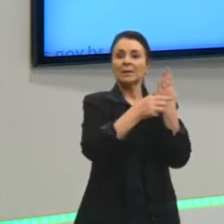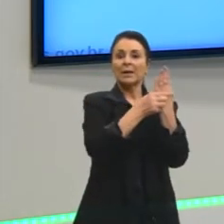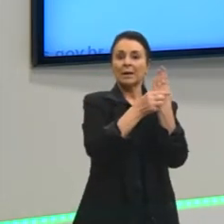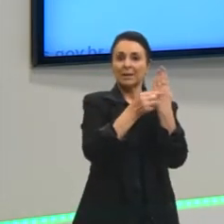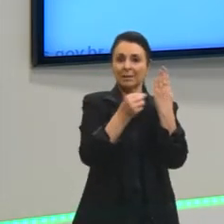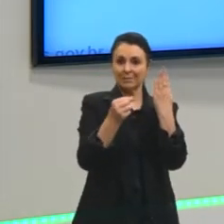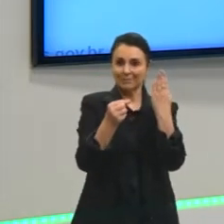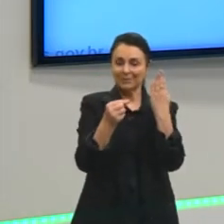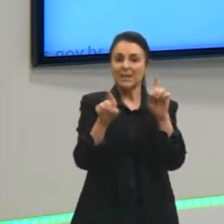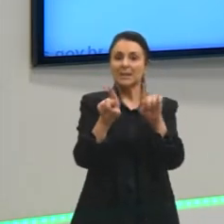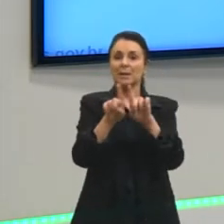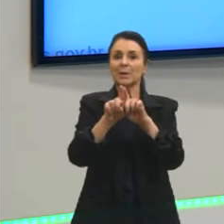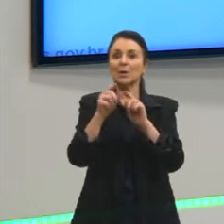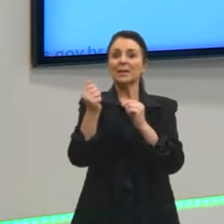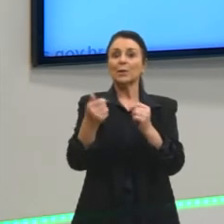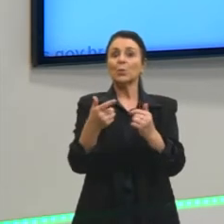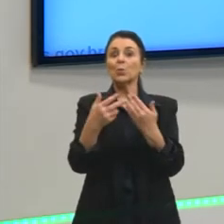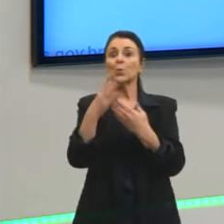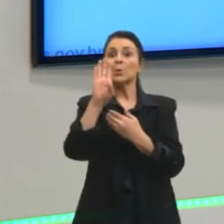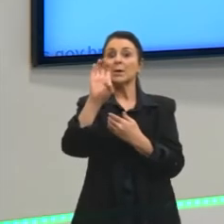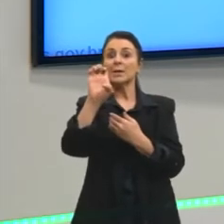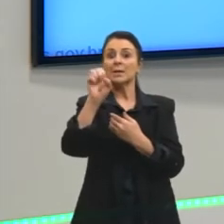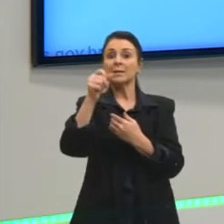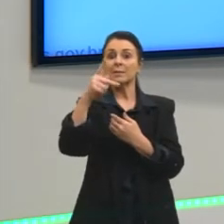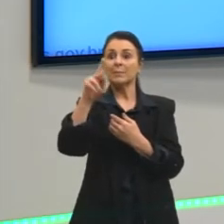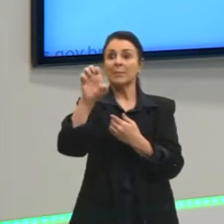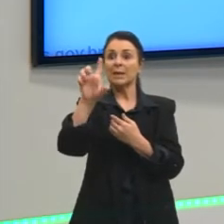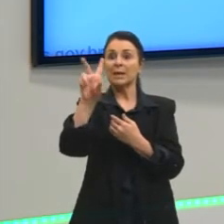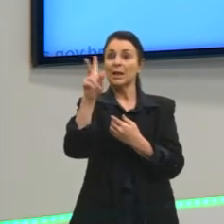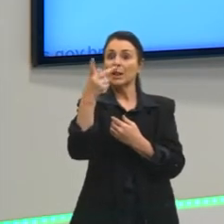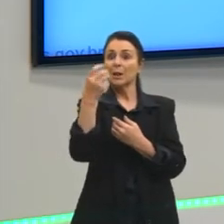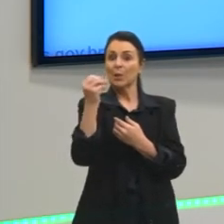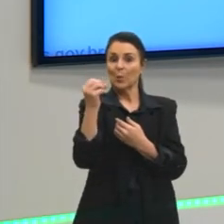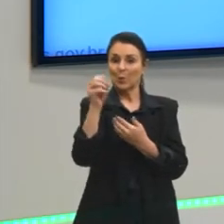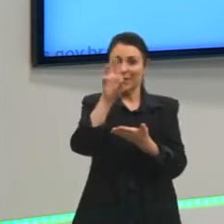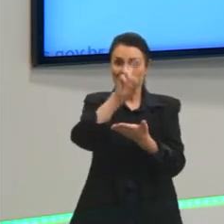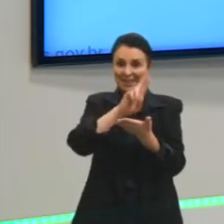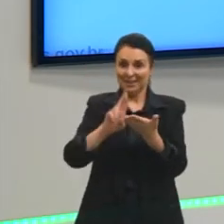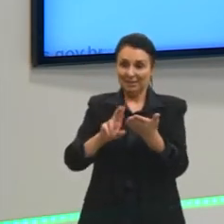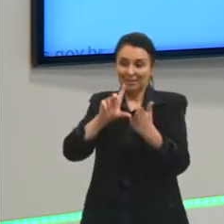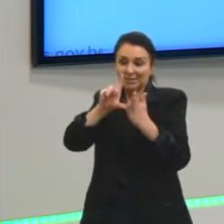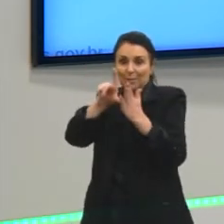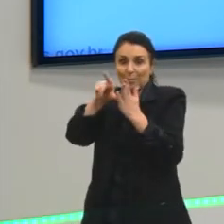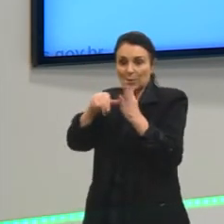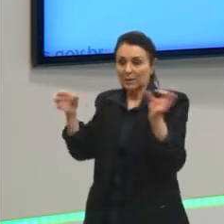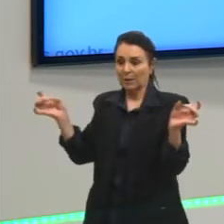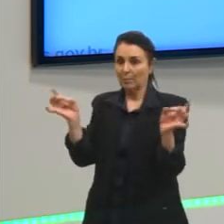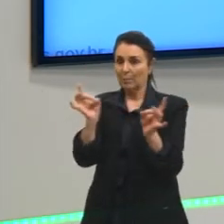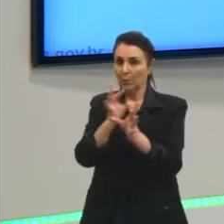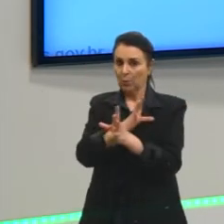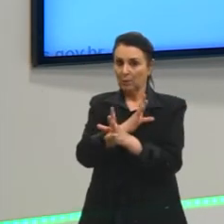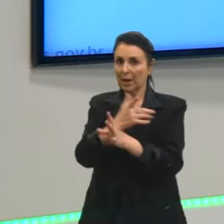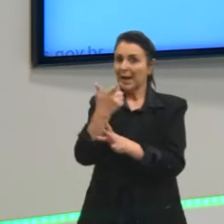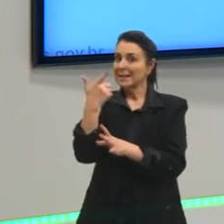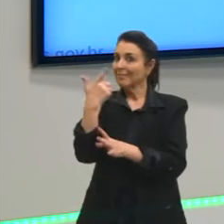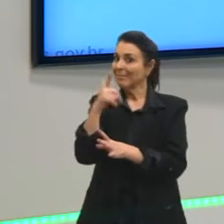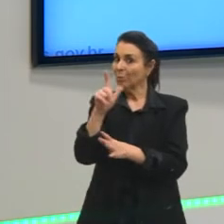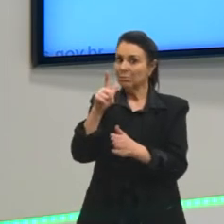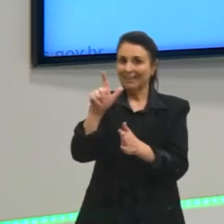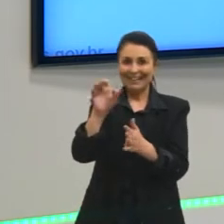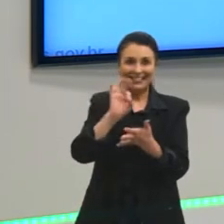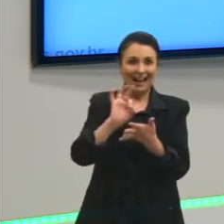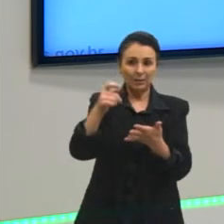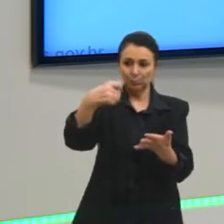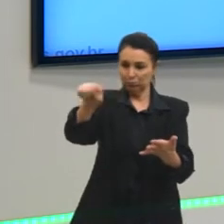redação. E o espelho, mesmo depois da correção, ele não tem anotações.